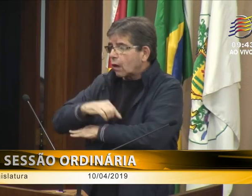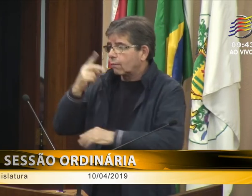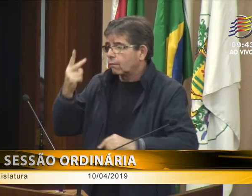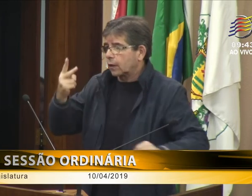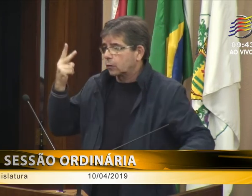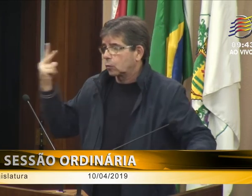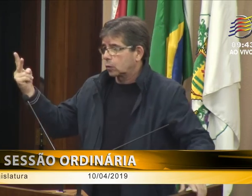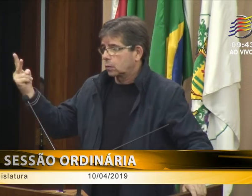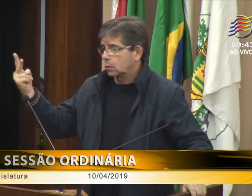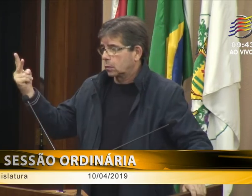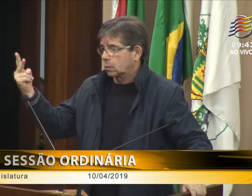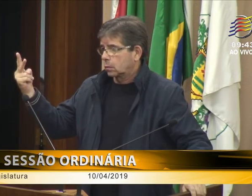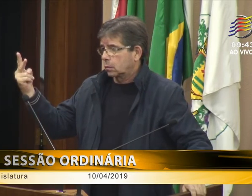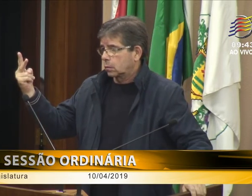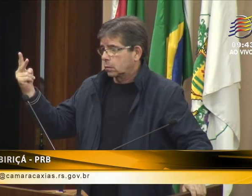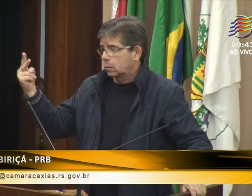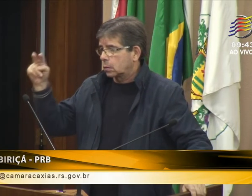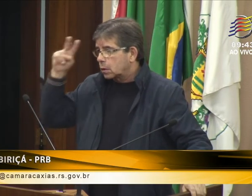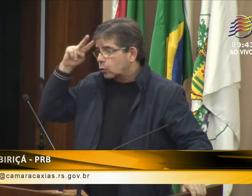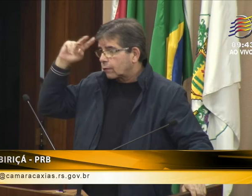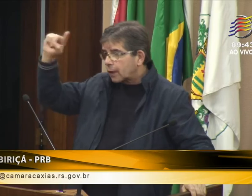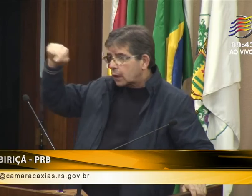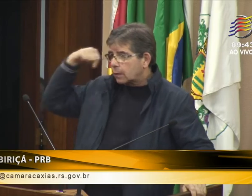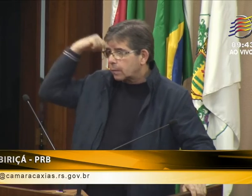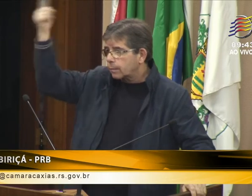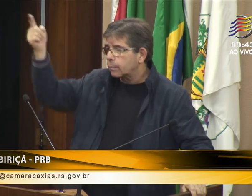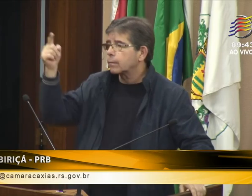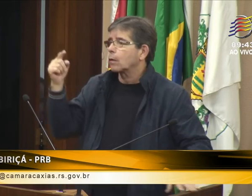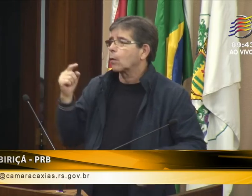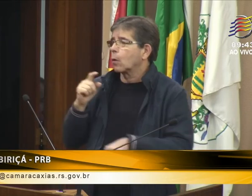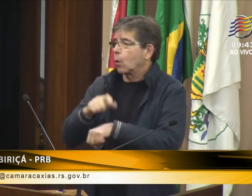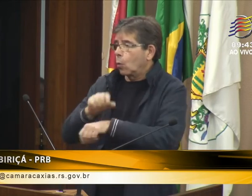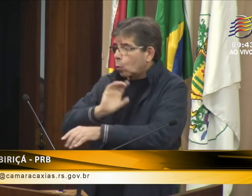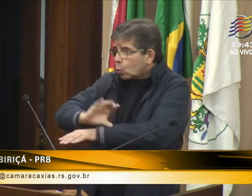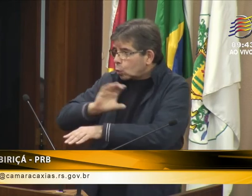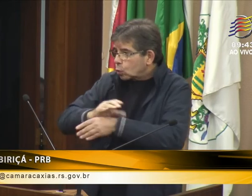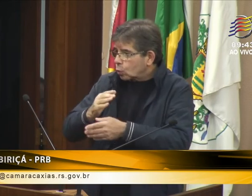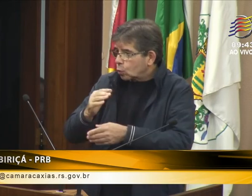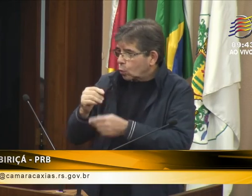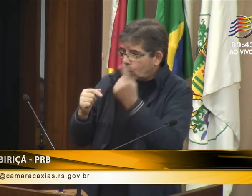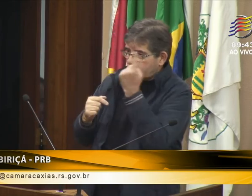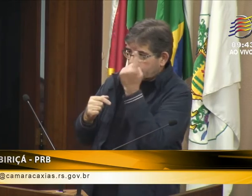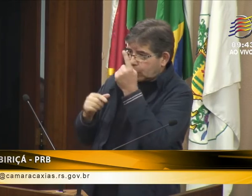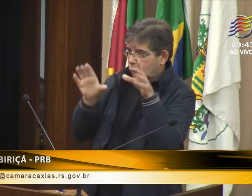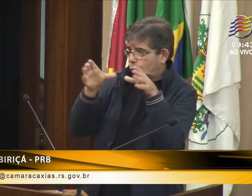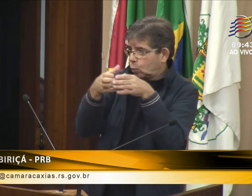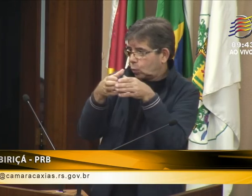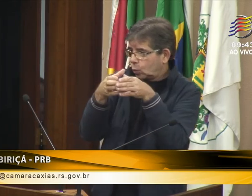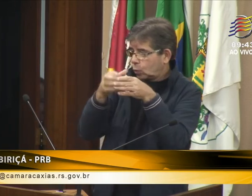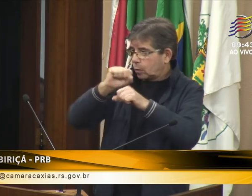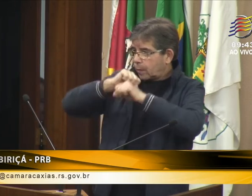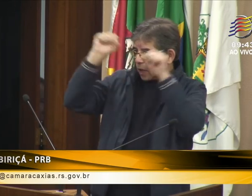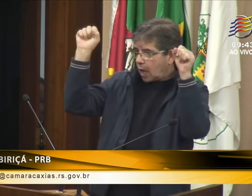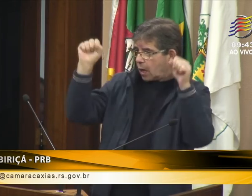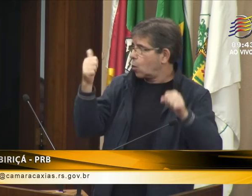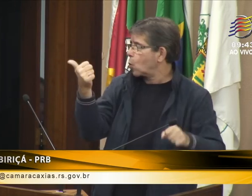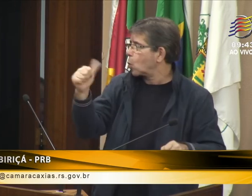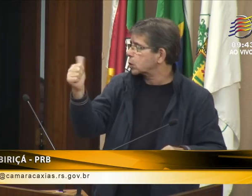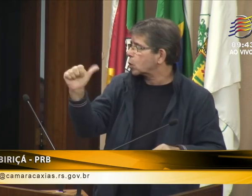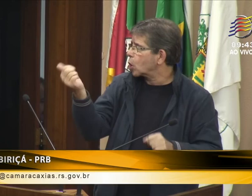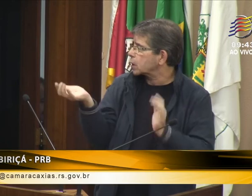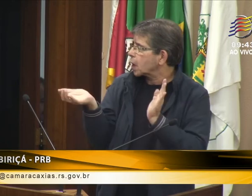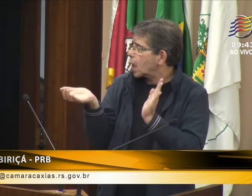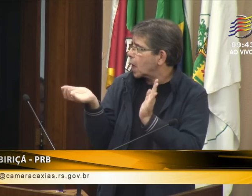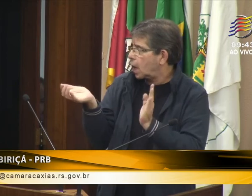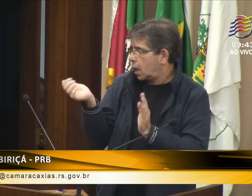O curso começa dia 22, na segunda-feira, daqui a duas semanas. O primeiro grupo é de